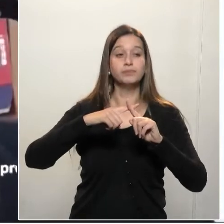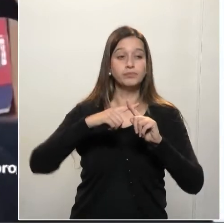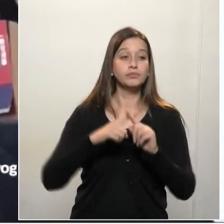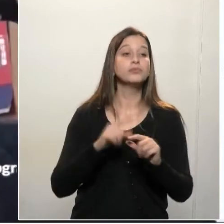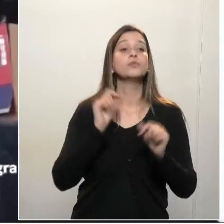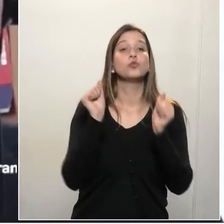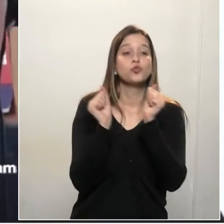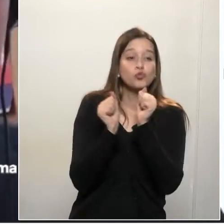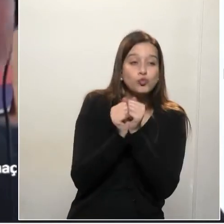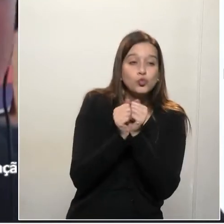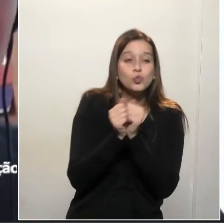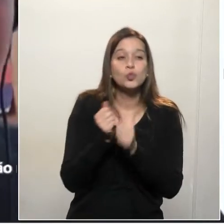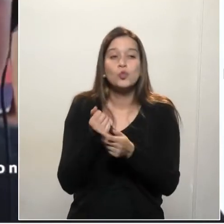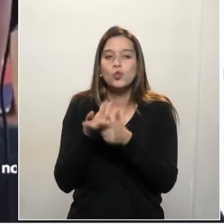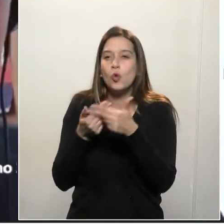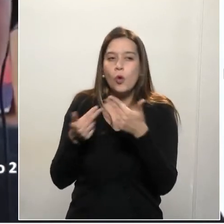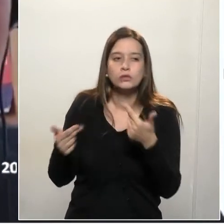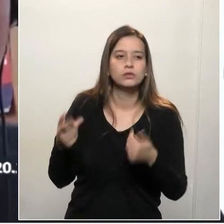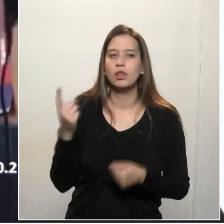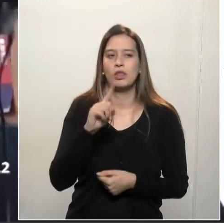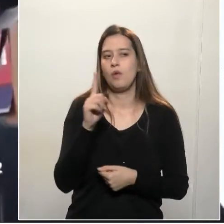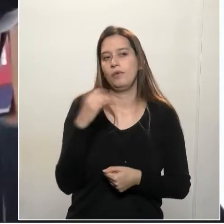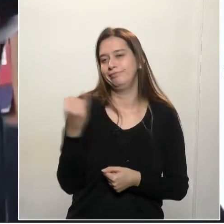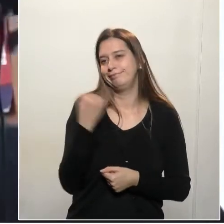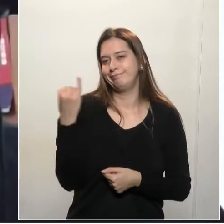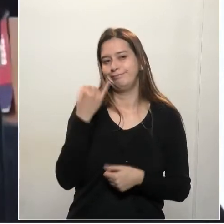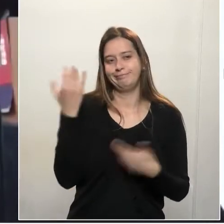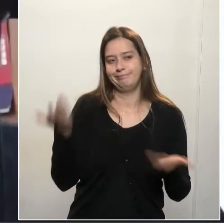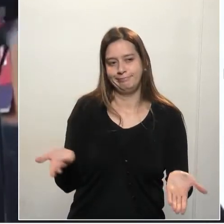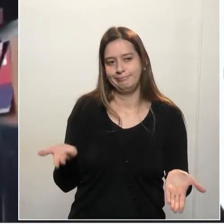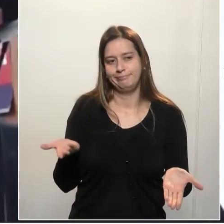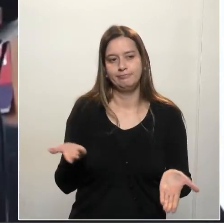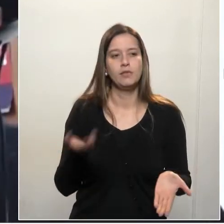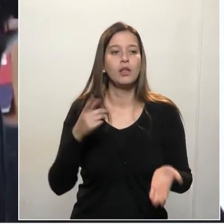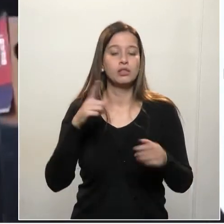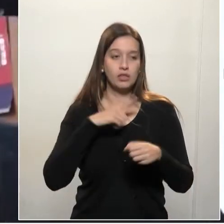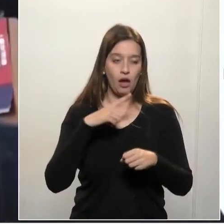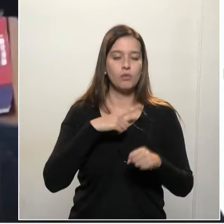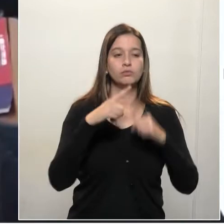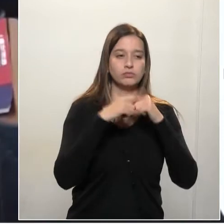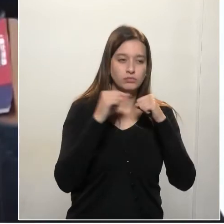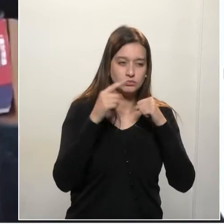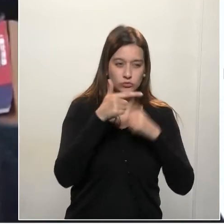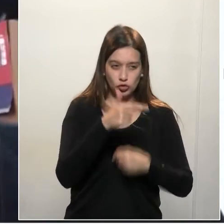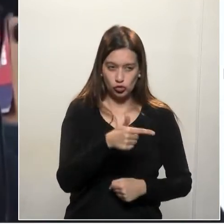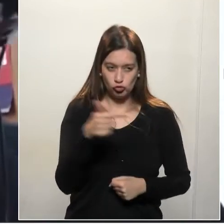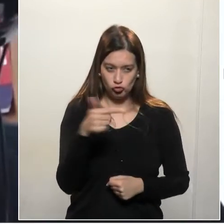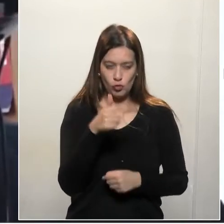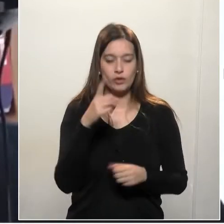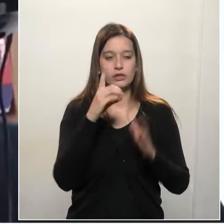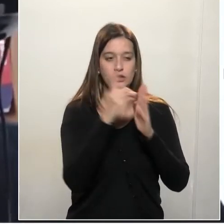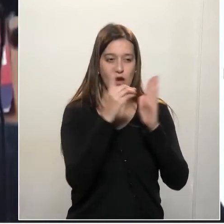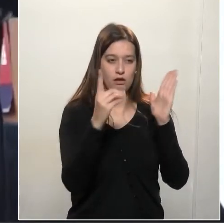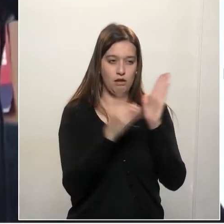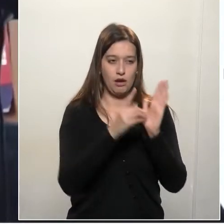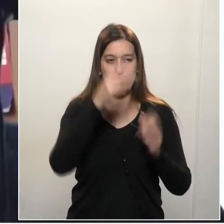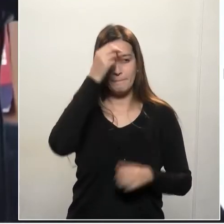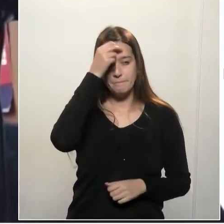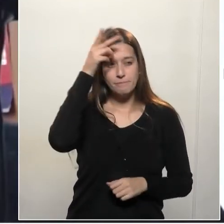essenciais. no seu artigo 2º do decreto do prefeito diz, fica